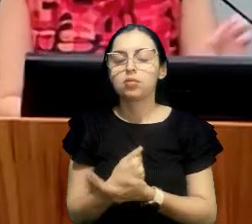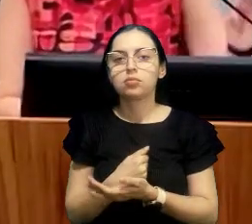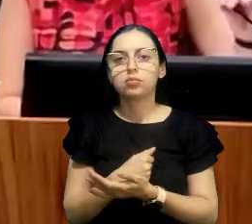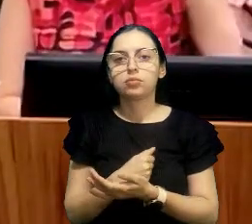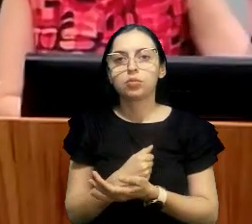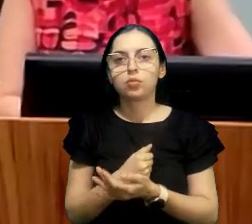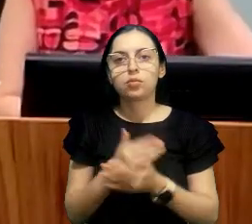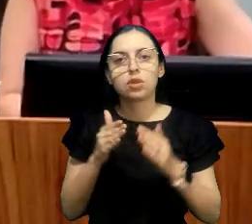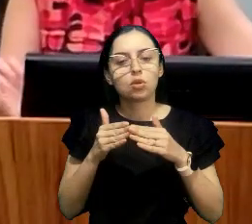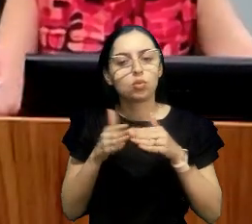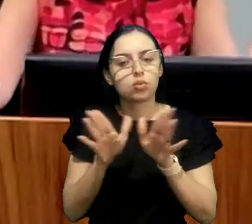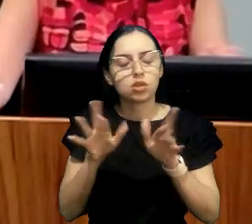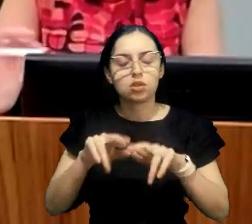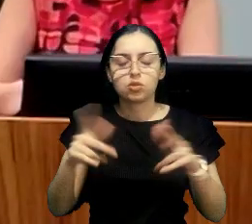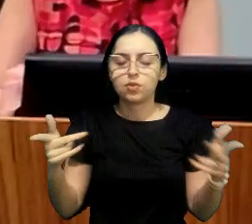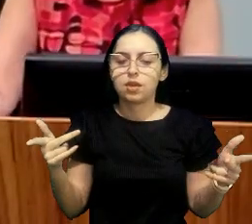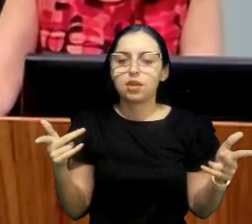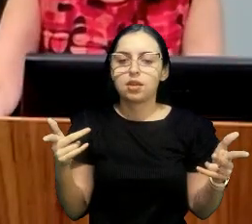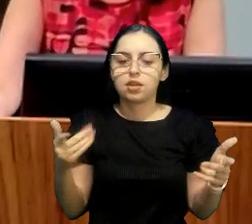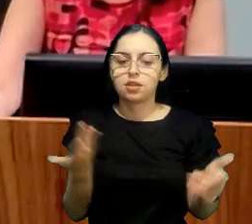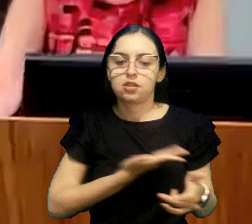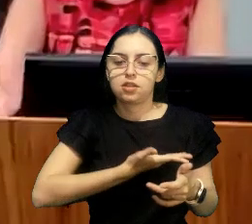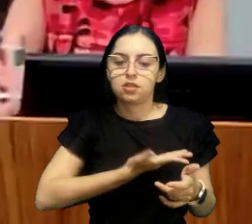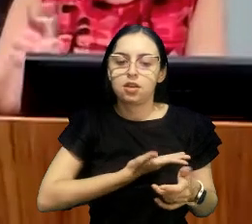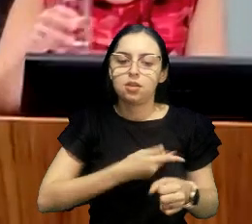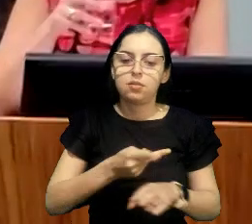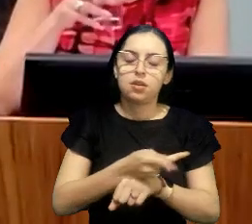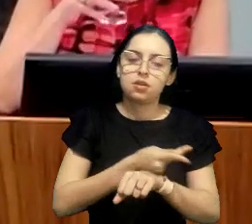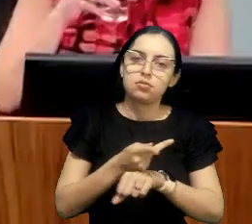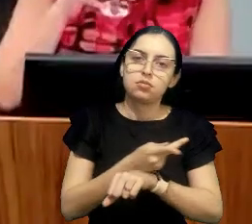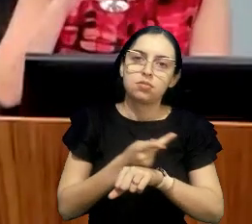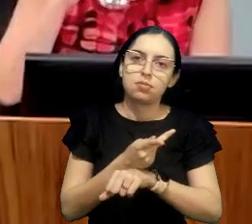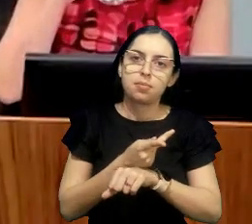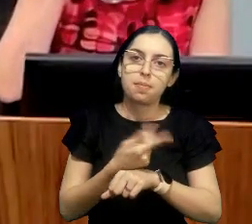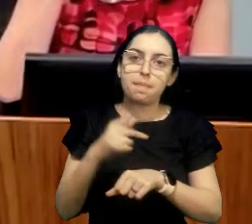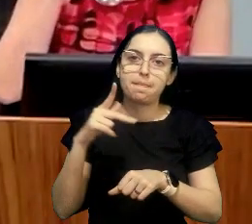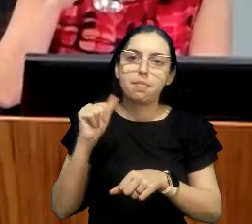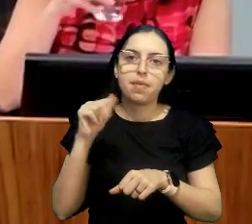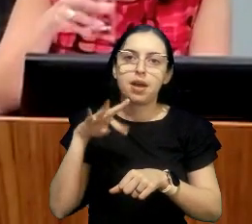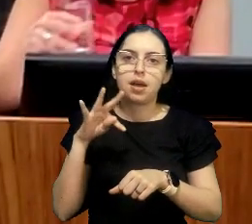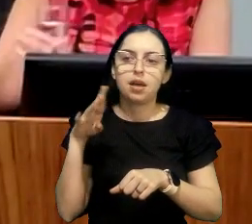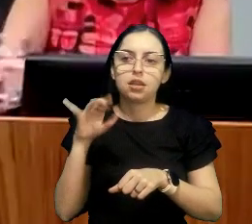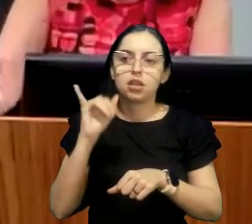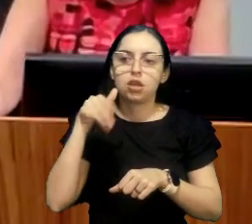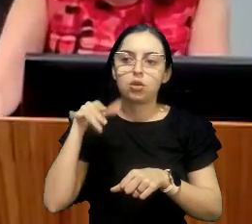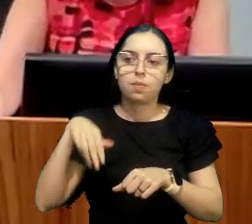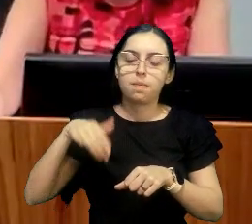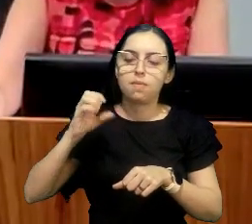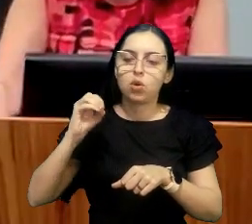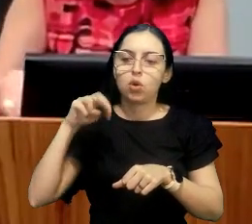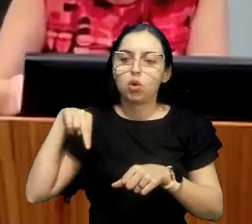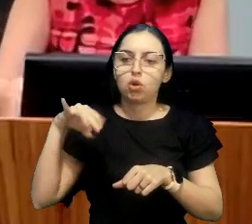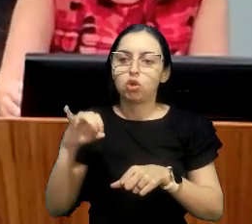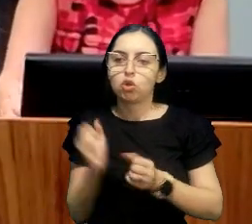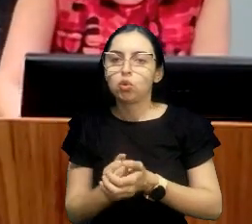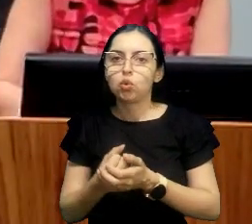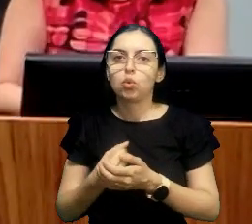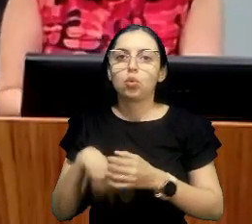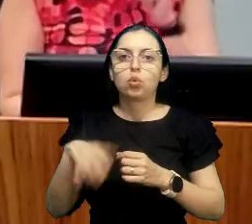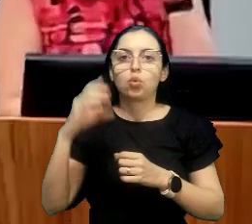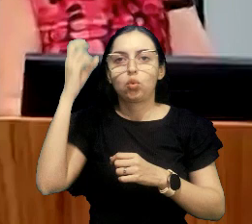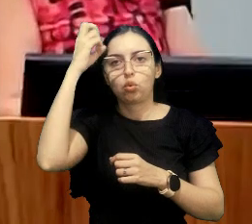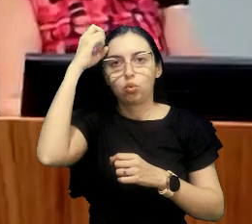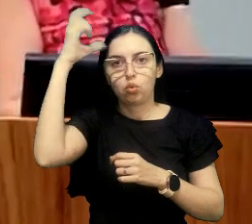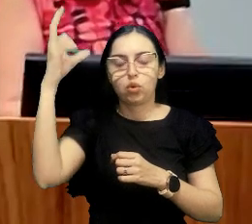aporte diferente de colegas pesquisadores de patrimônio cultural que vieram da área de Direito Civil, então